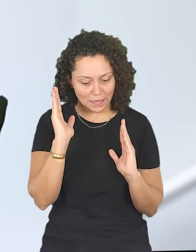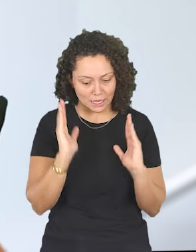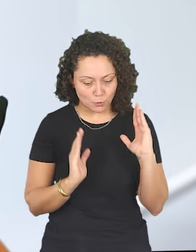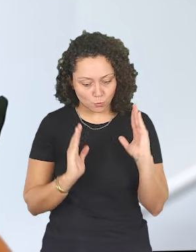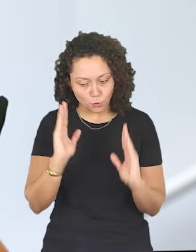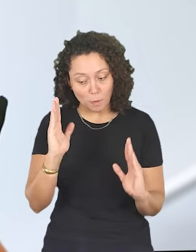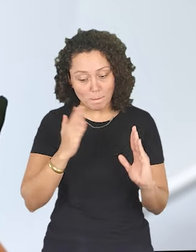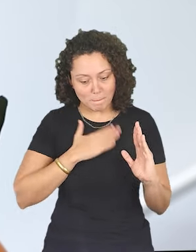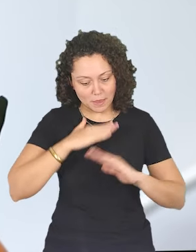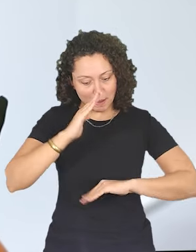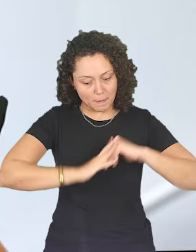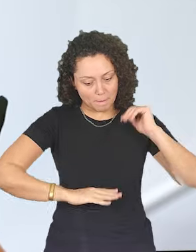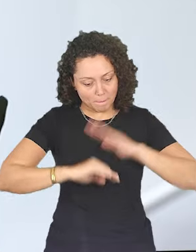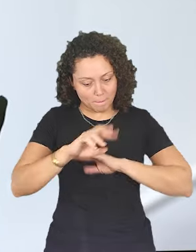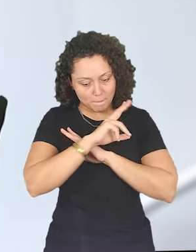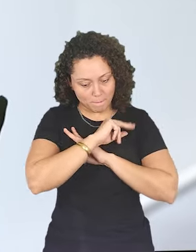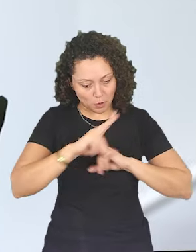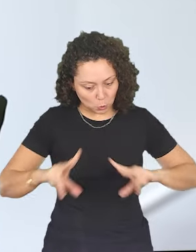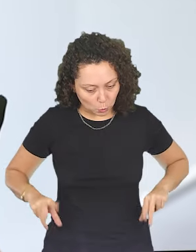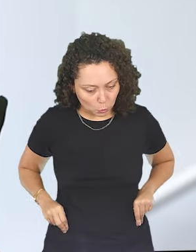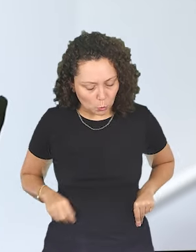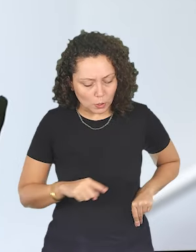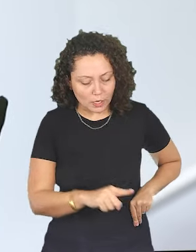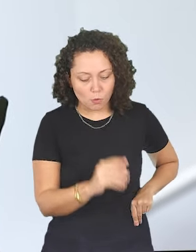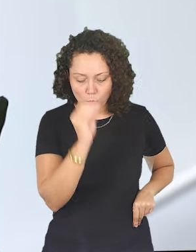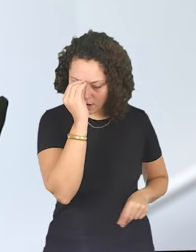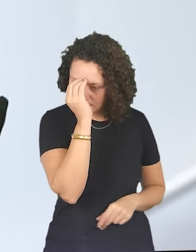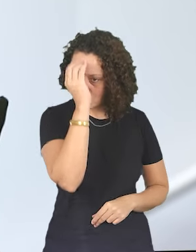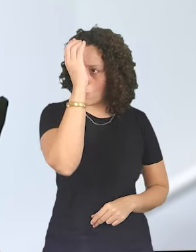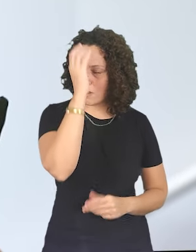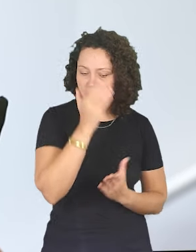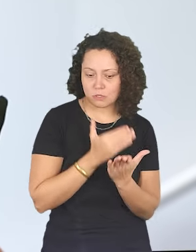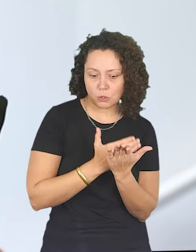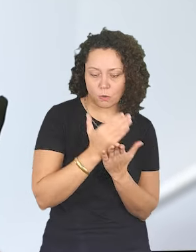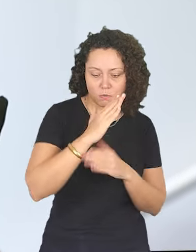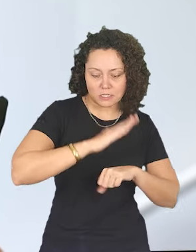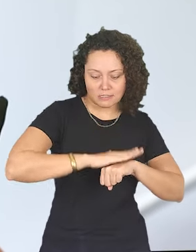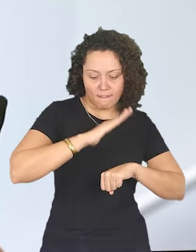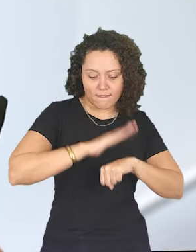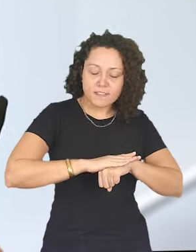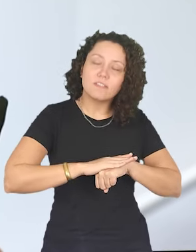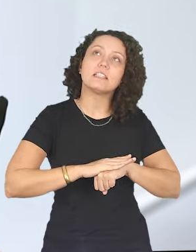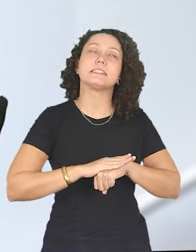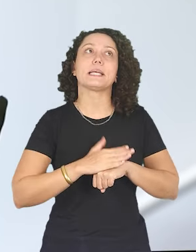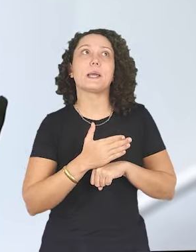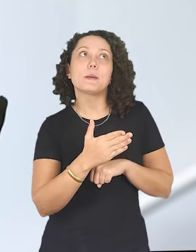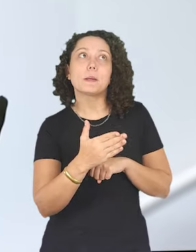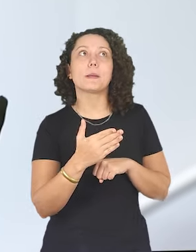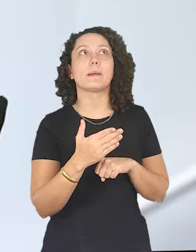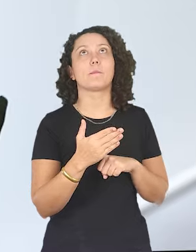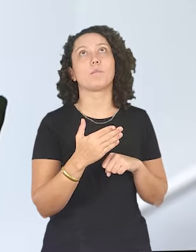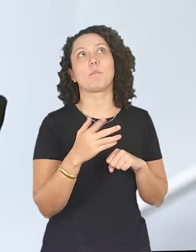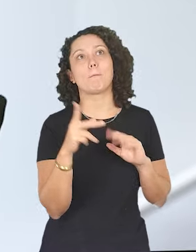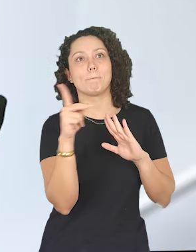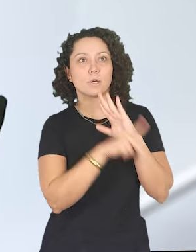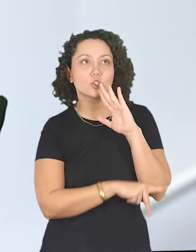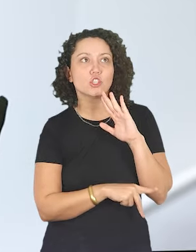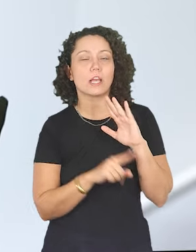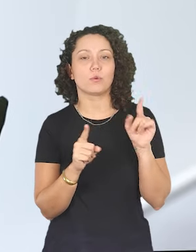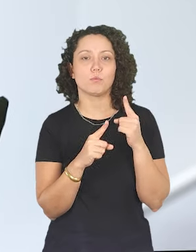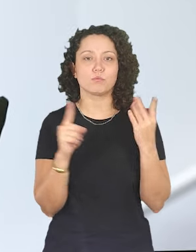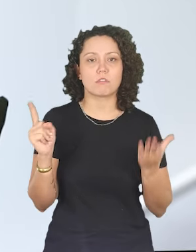com uma produtora própria e com esse conhecimento desses artistas, eu comecei a fazer projetos próprios, de música